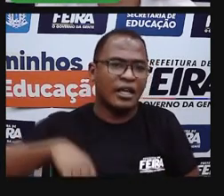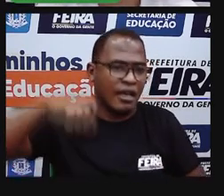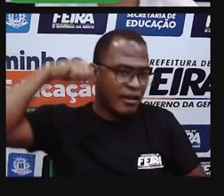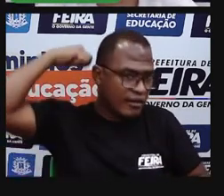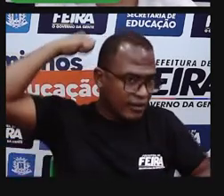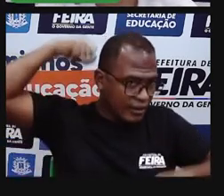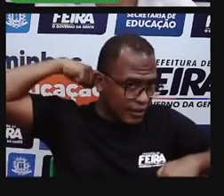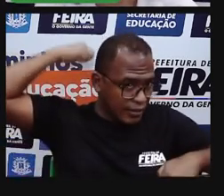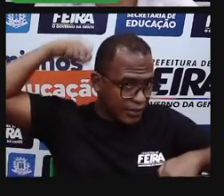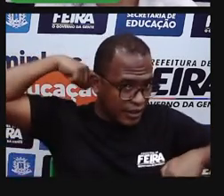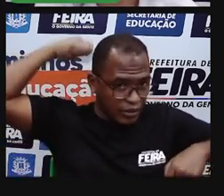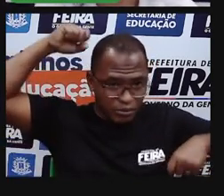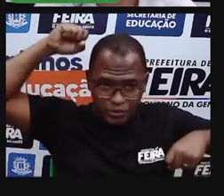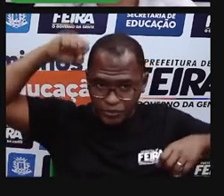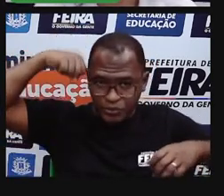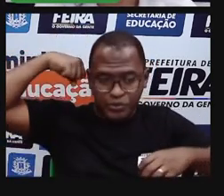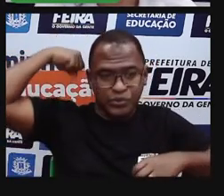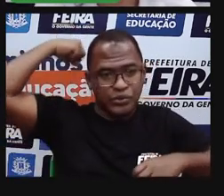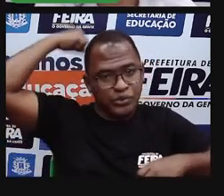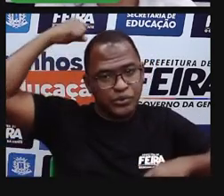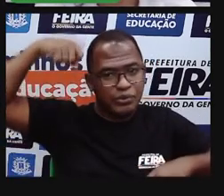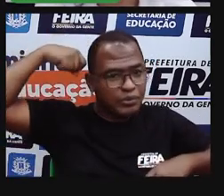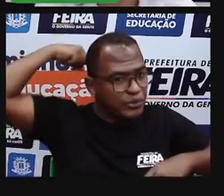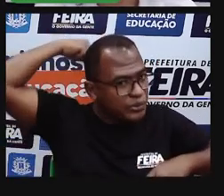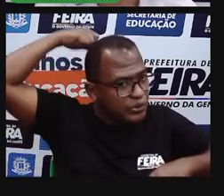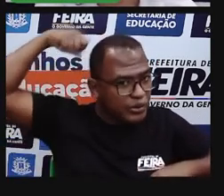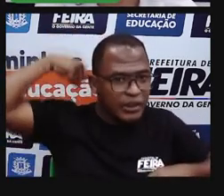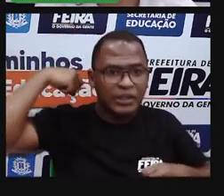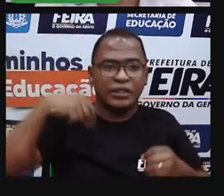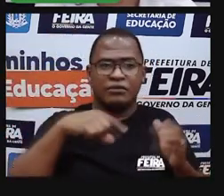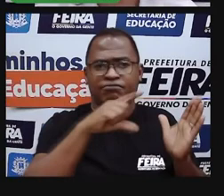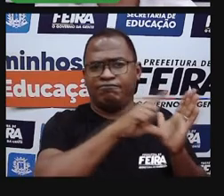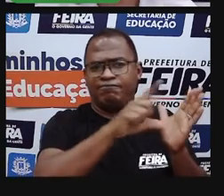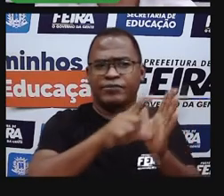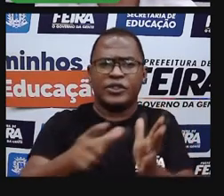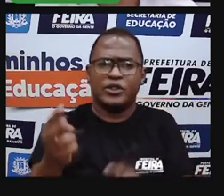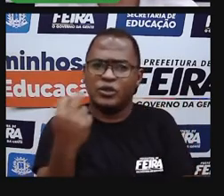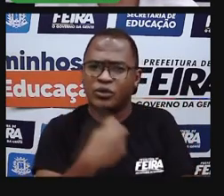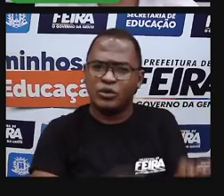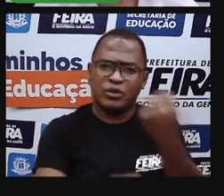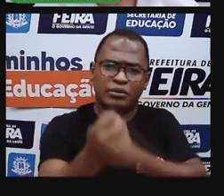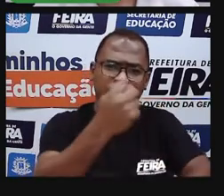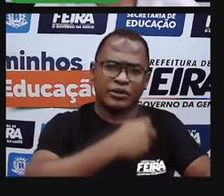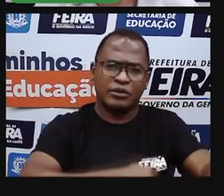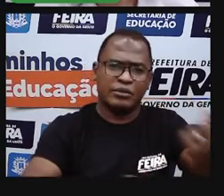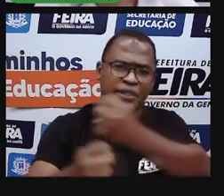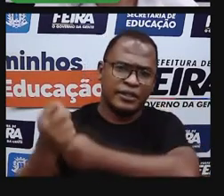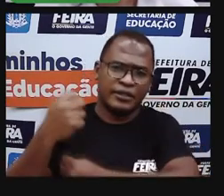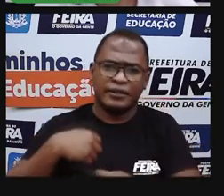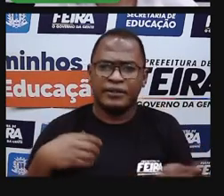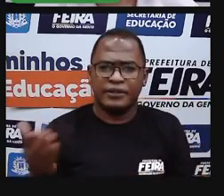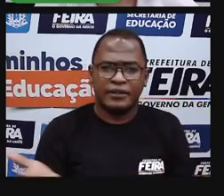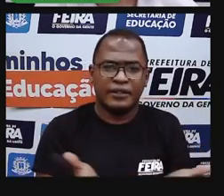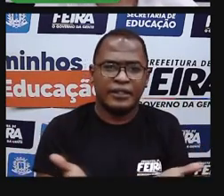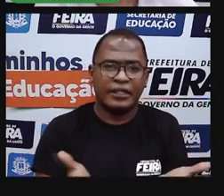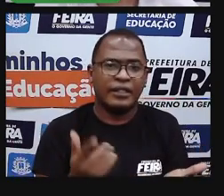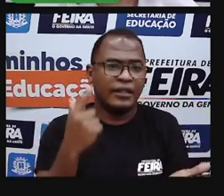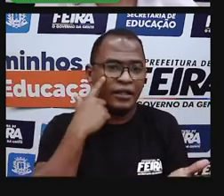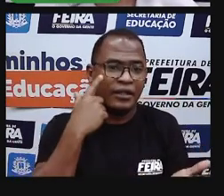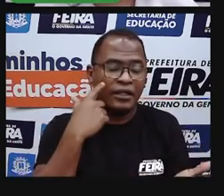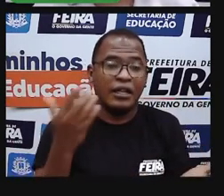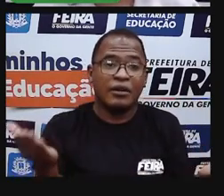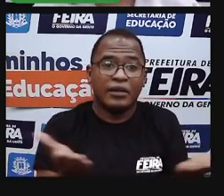e por aí vai. Devido à existência desses comércios, os bairros comerciais, eles também, né? Eles